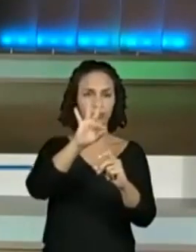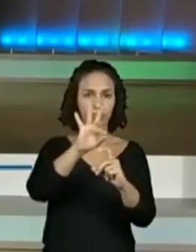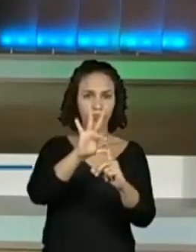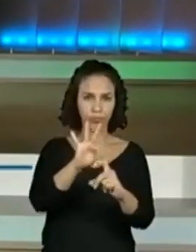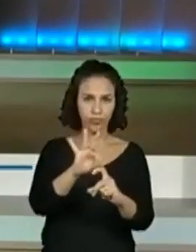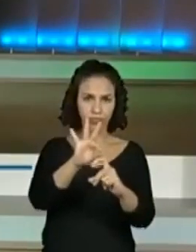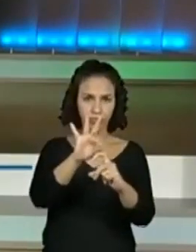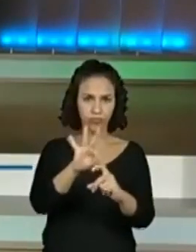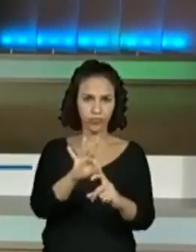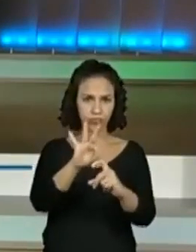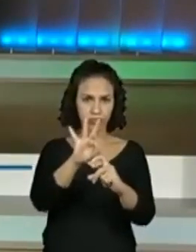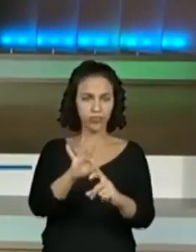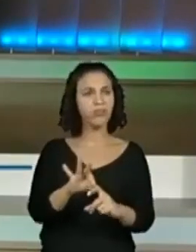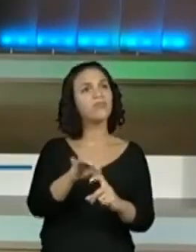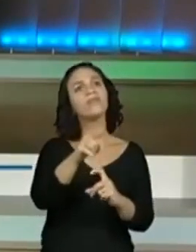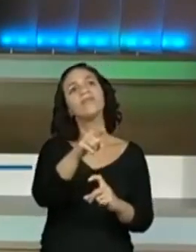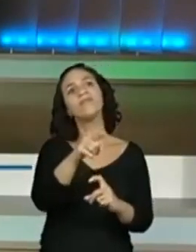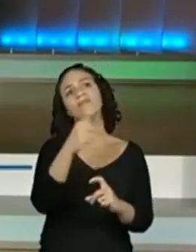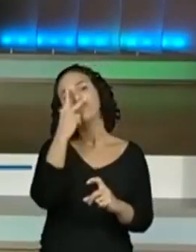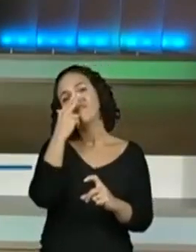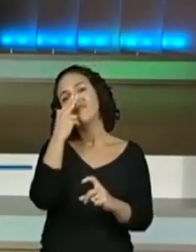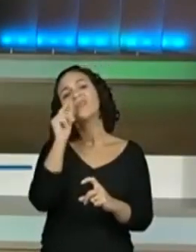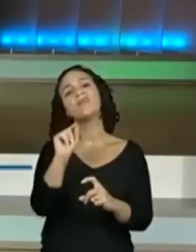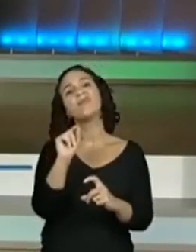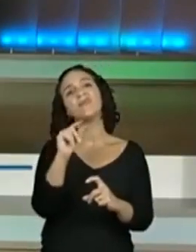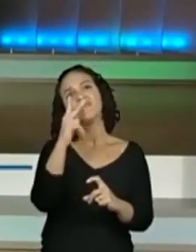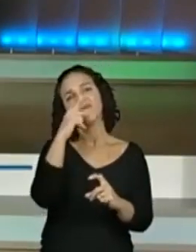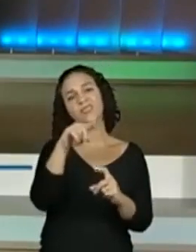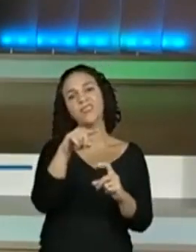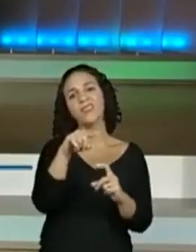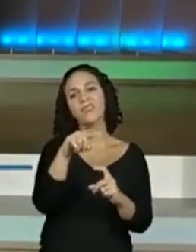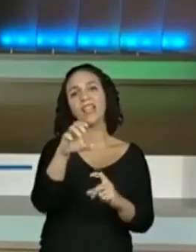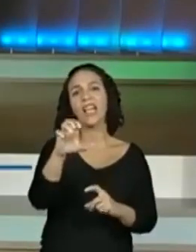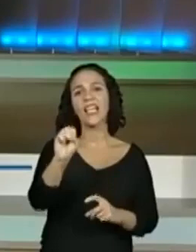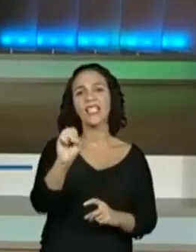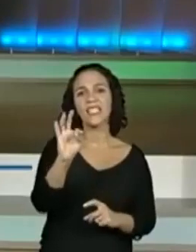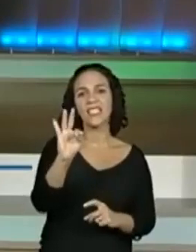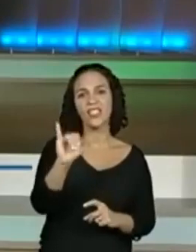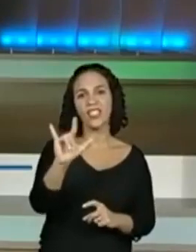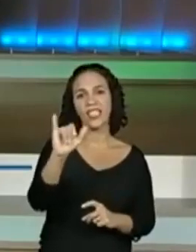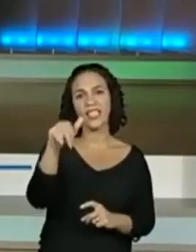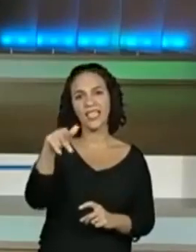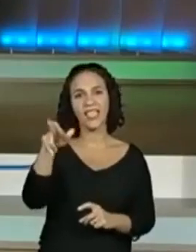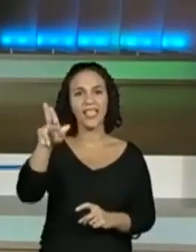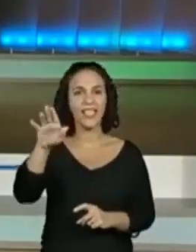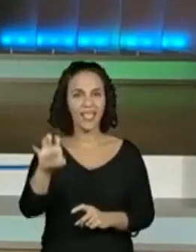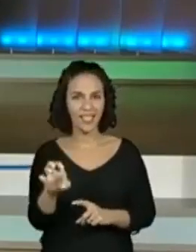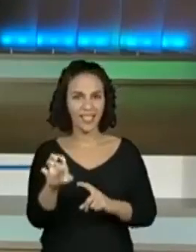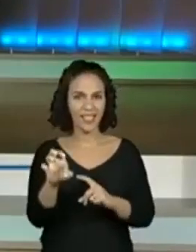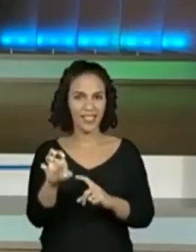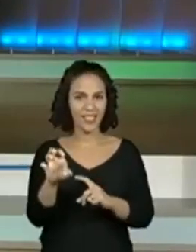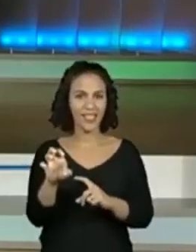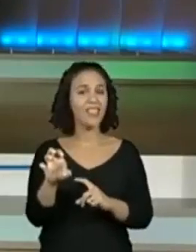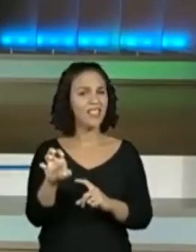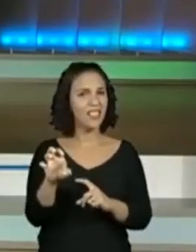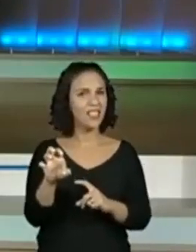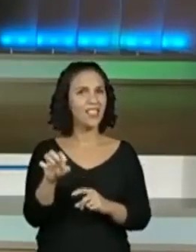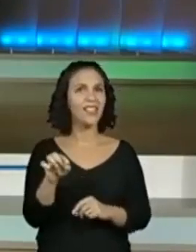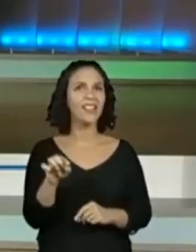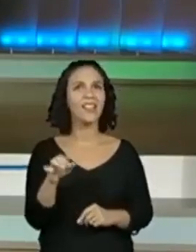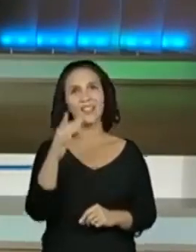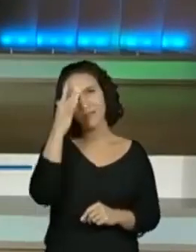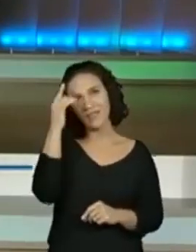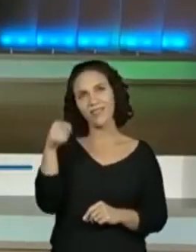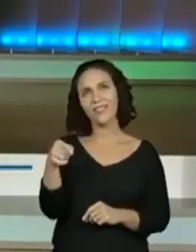botoque. Ou seja, já te verga que nem o estilingue. Eu fiz um movimento com a mão e o